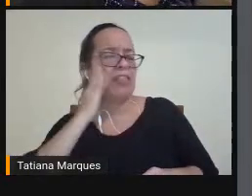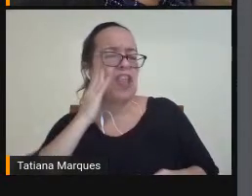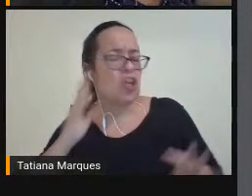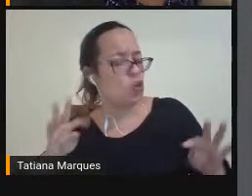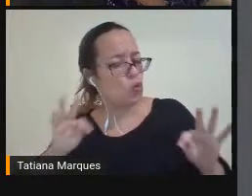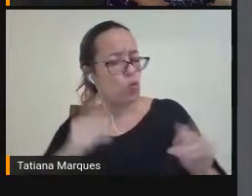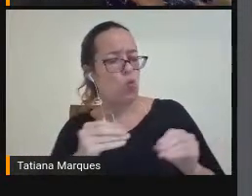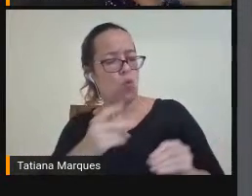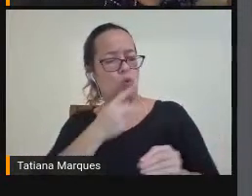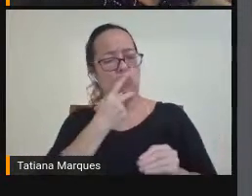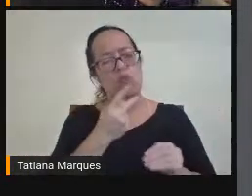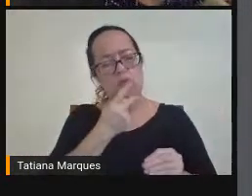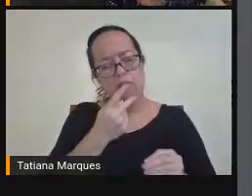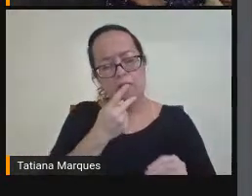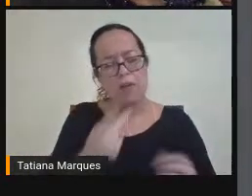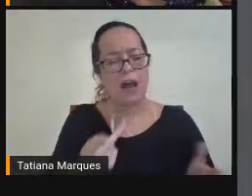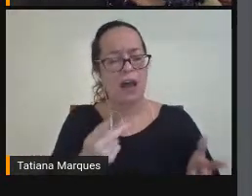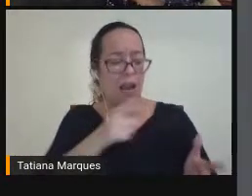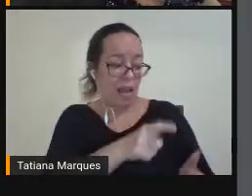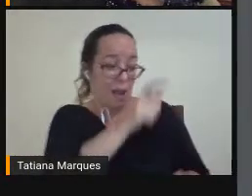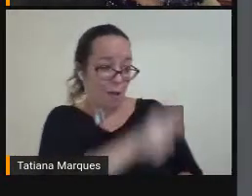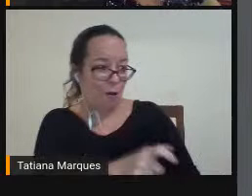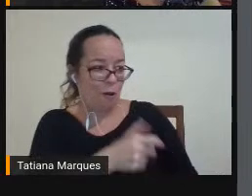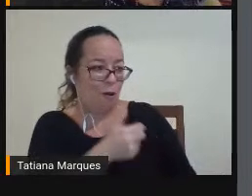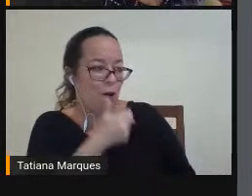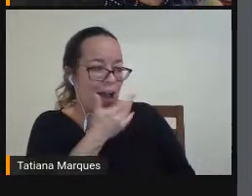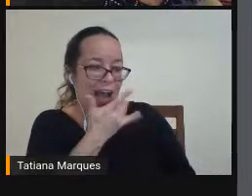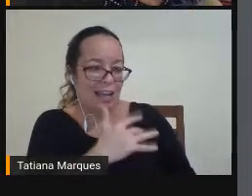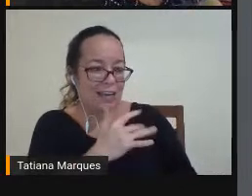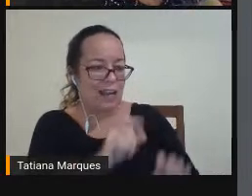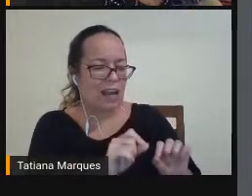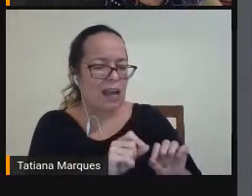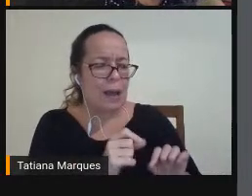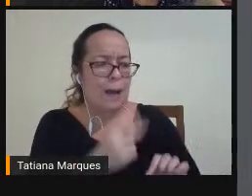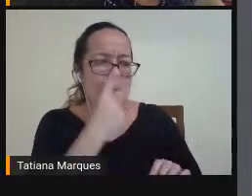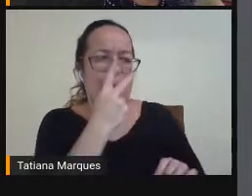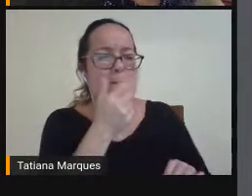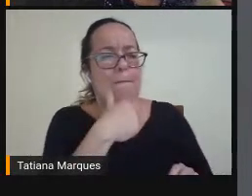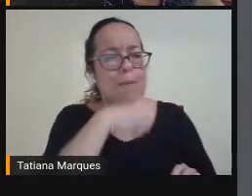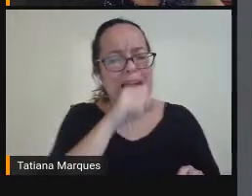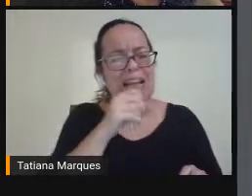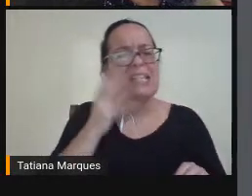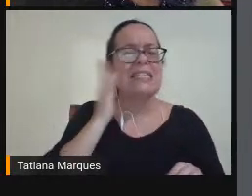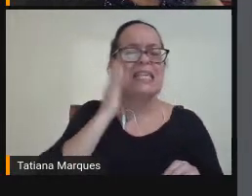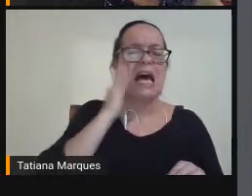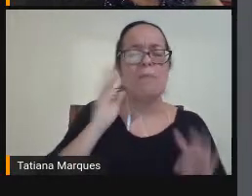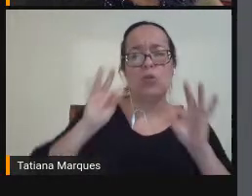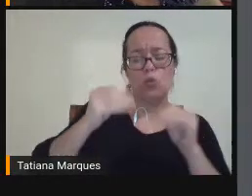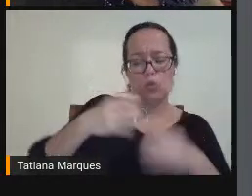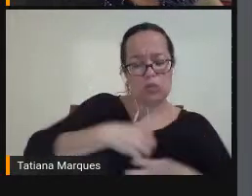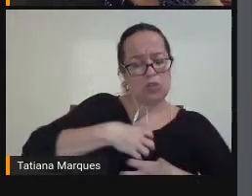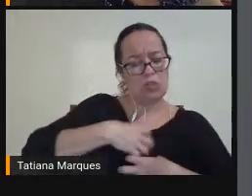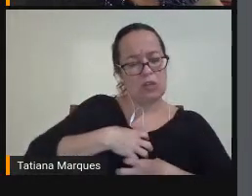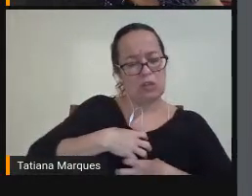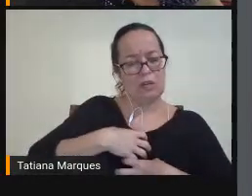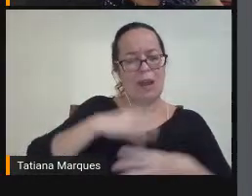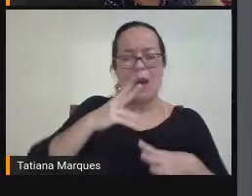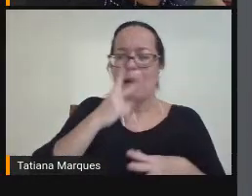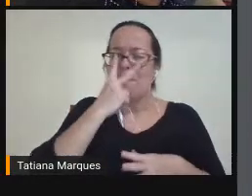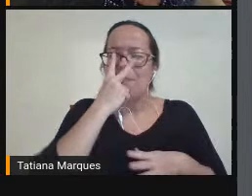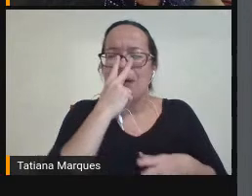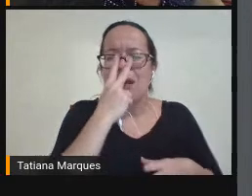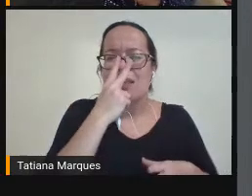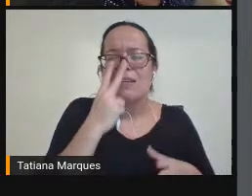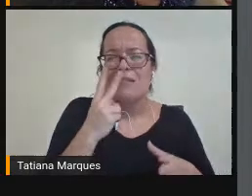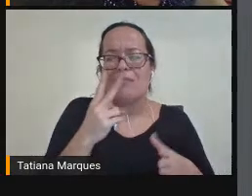que Ele quer Dizer O que Ele está Sentindo Então Quando a gente Fala assim A gente está Restringindo